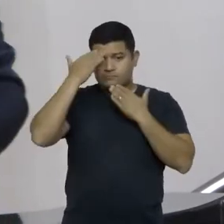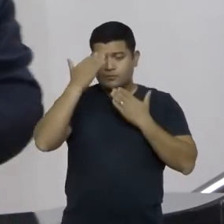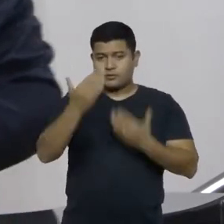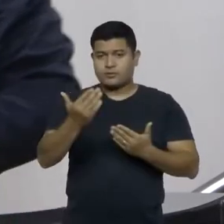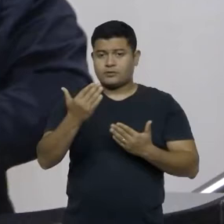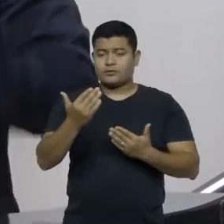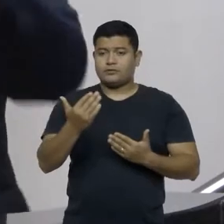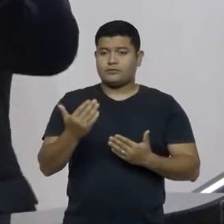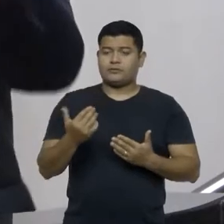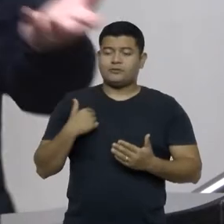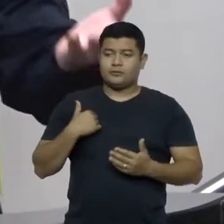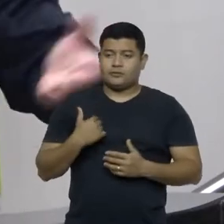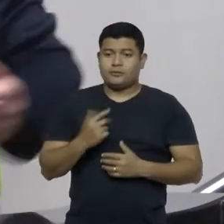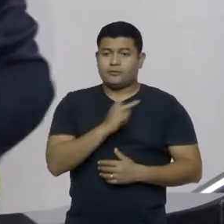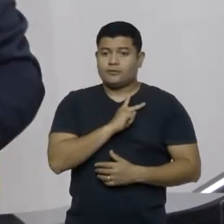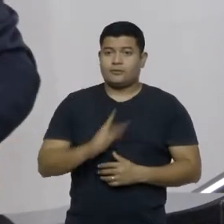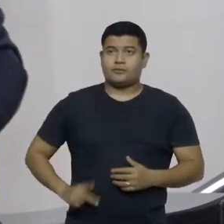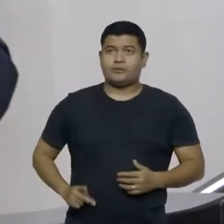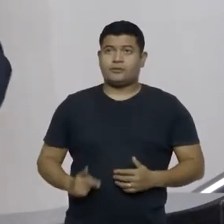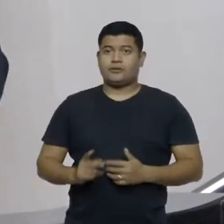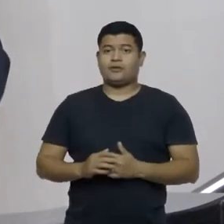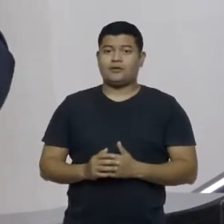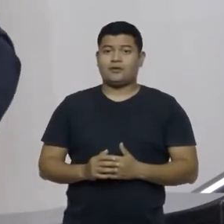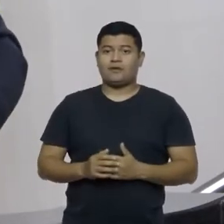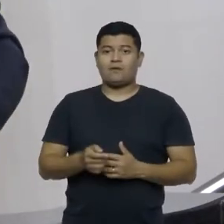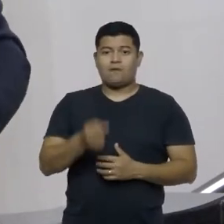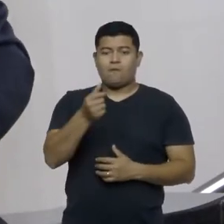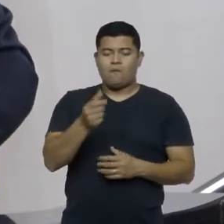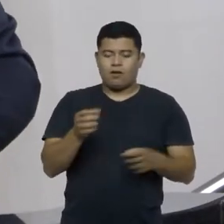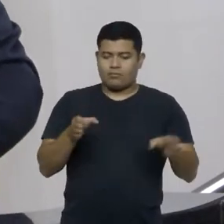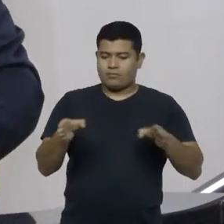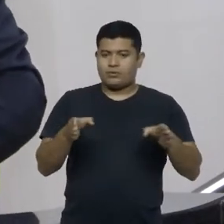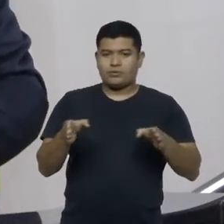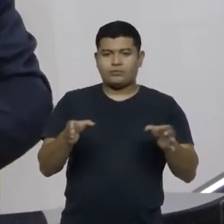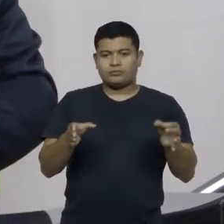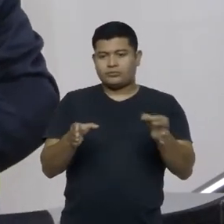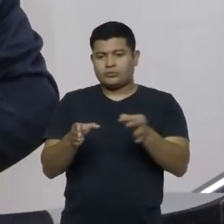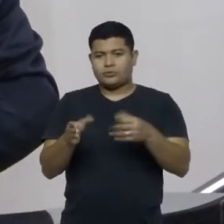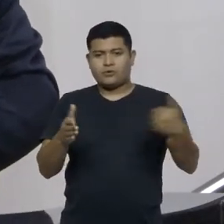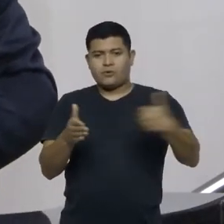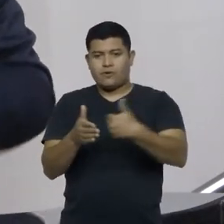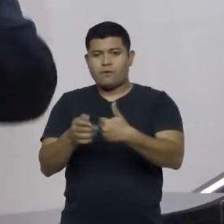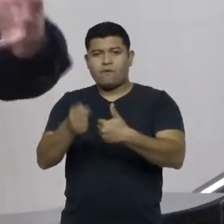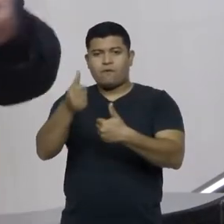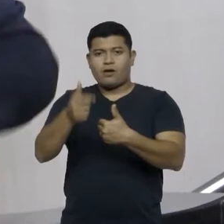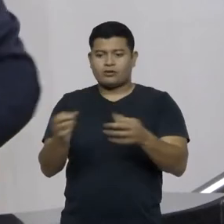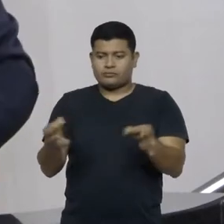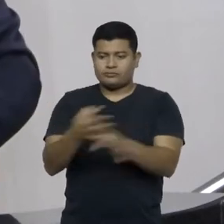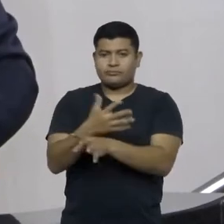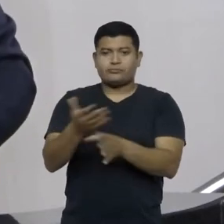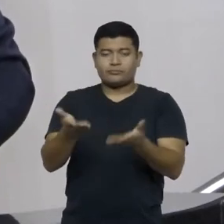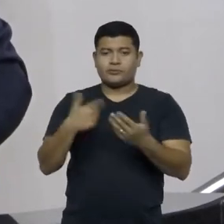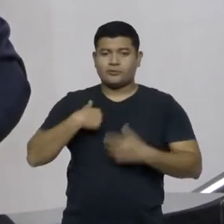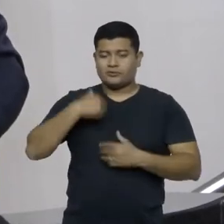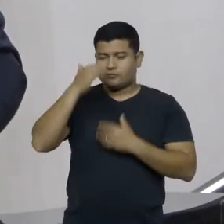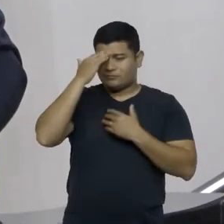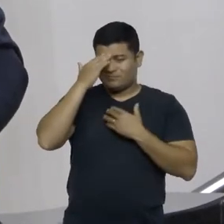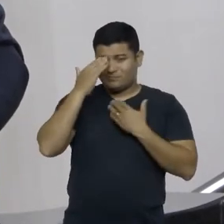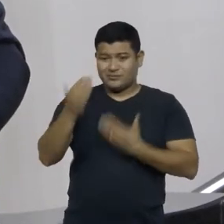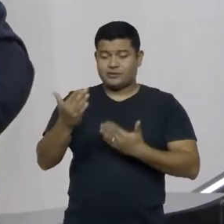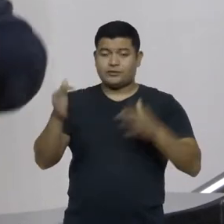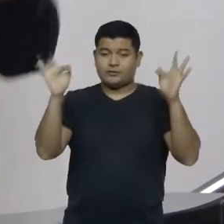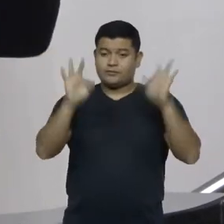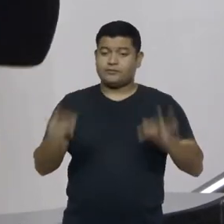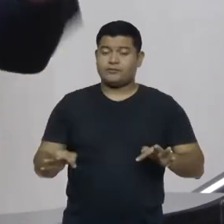que em breve finaliza a nossa passagem por esta casa, mas estamos muito felizes pela oportunidade que tivemos.